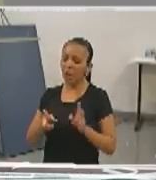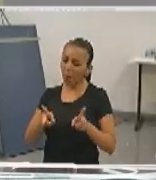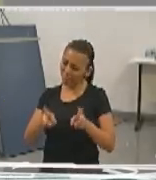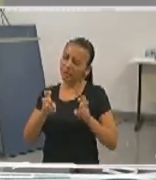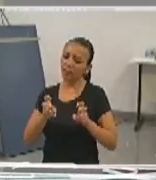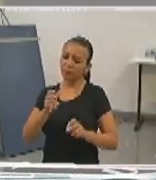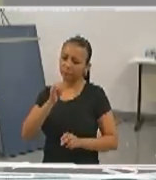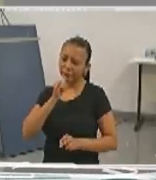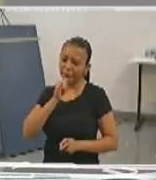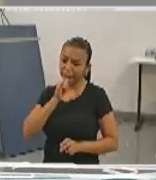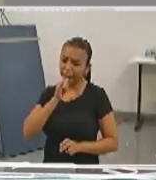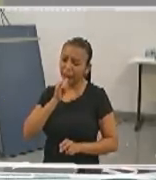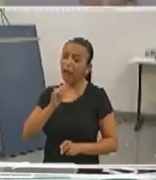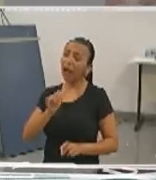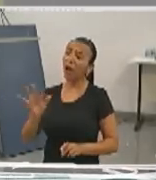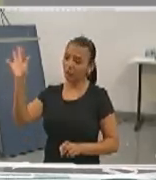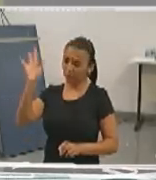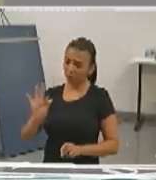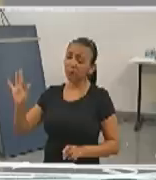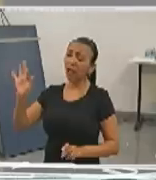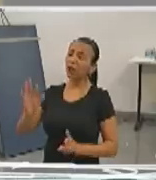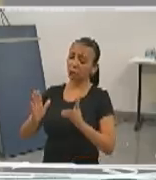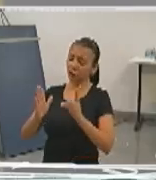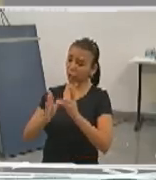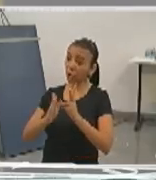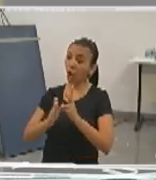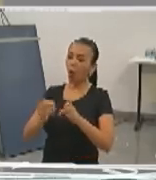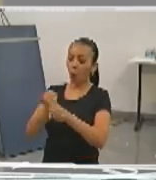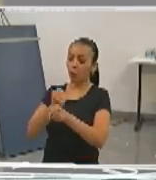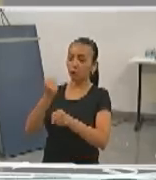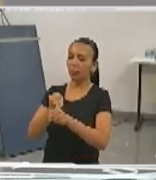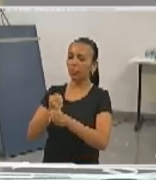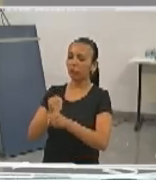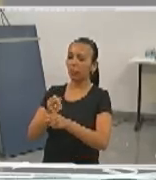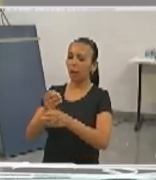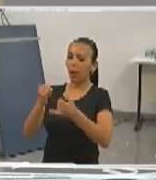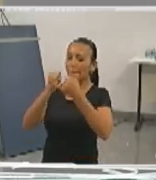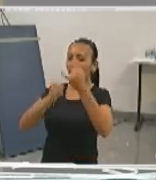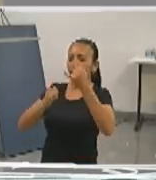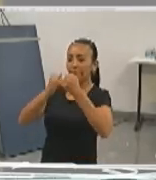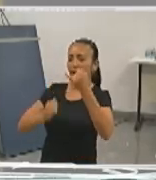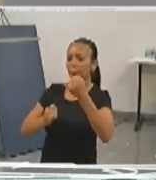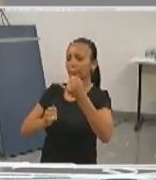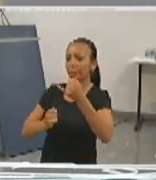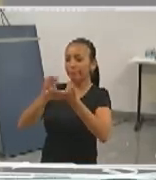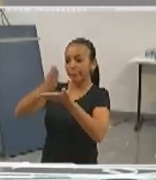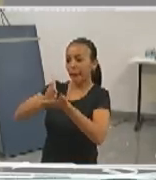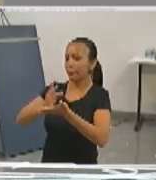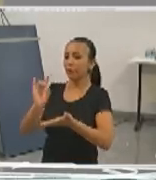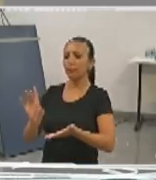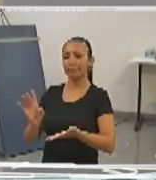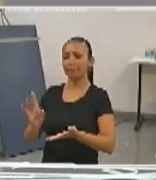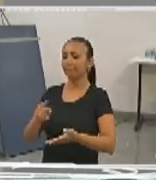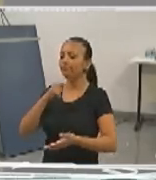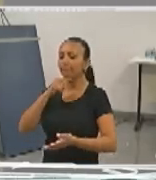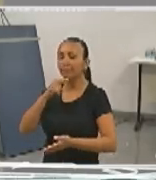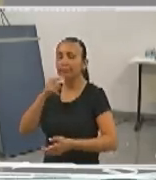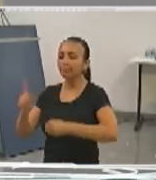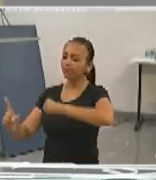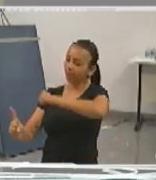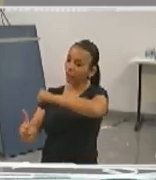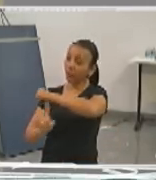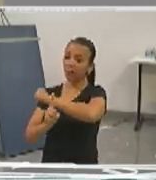exemplo, uma faculdade indígena que foi construída pela metade, que não atende, em relação à